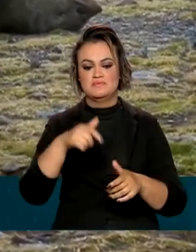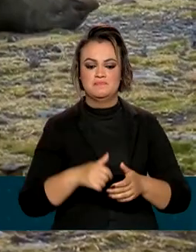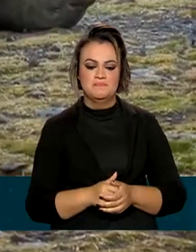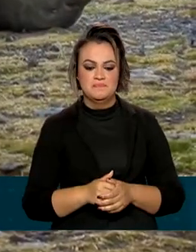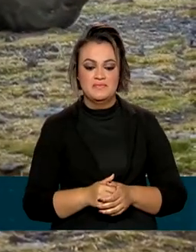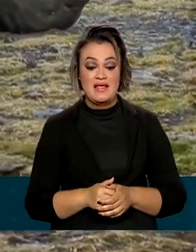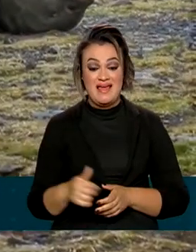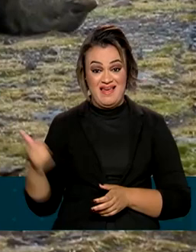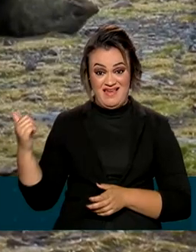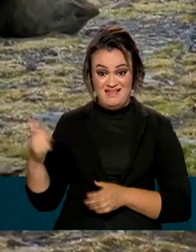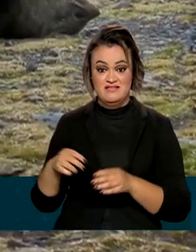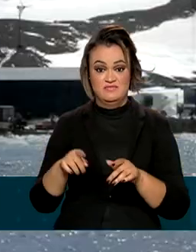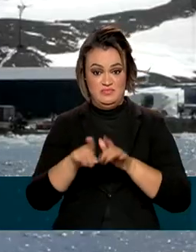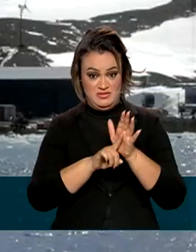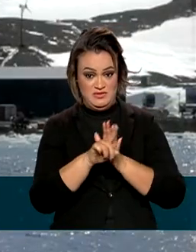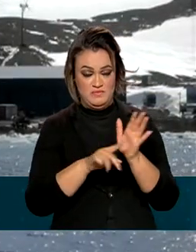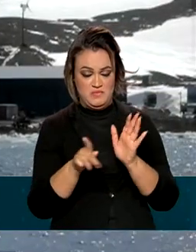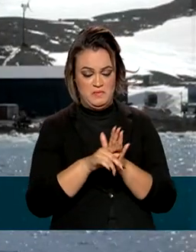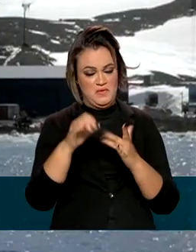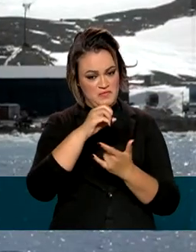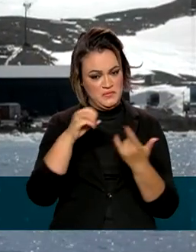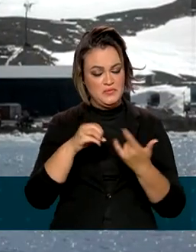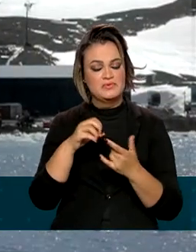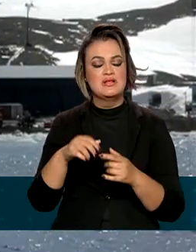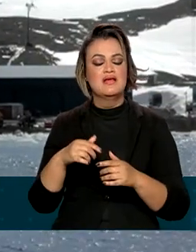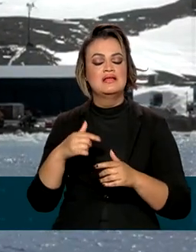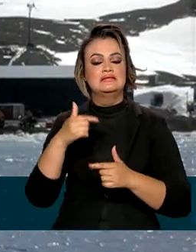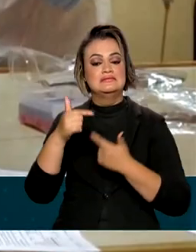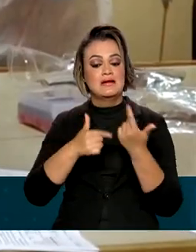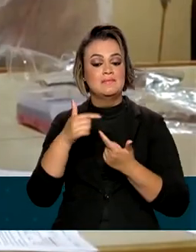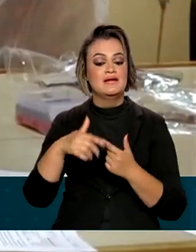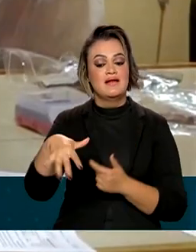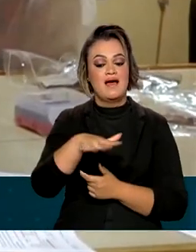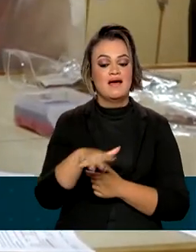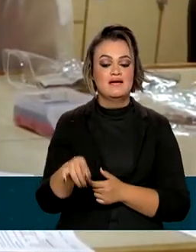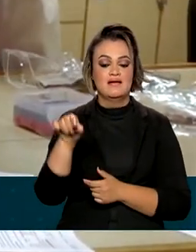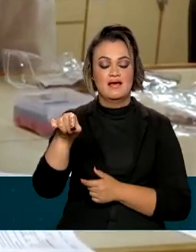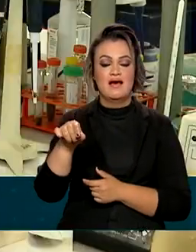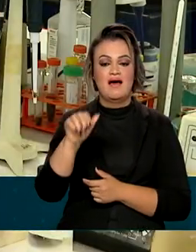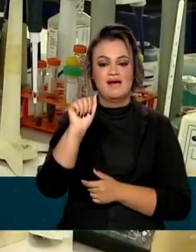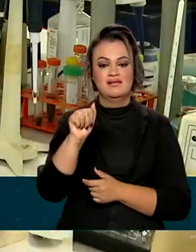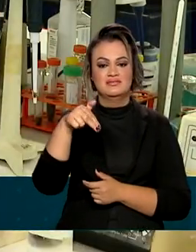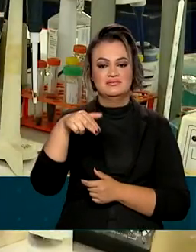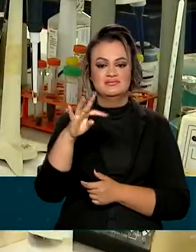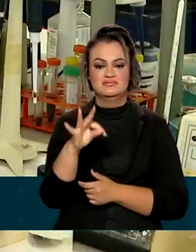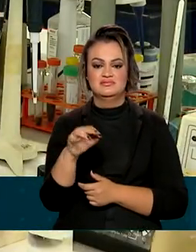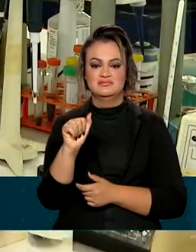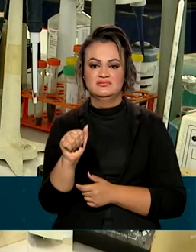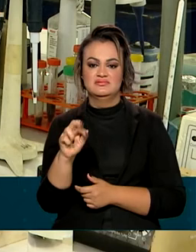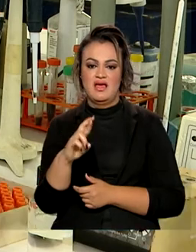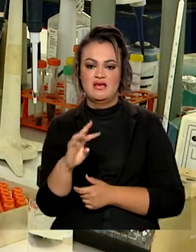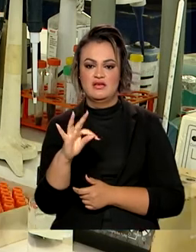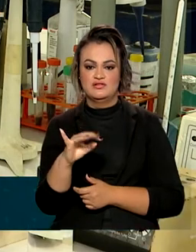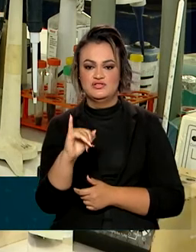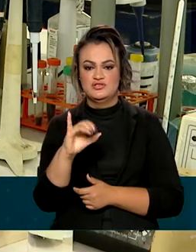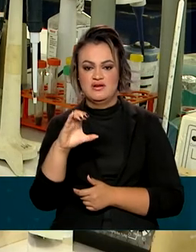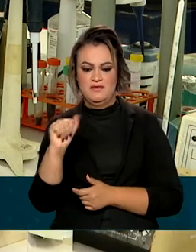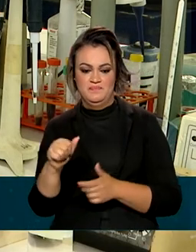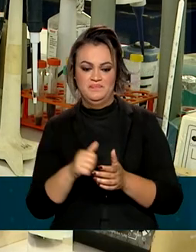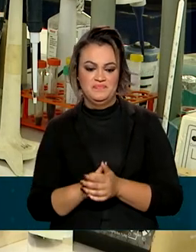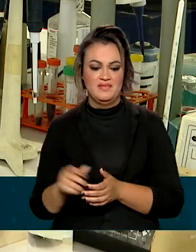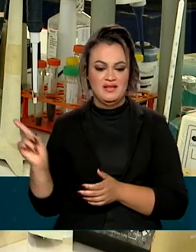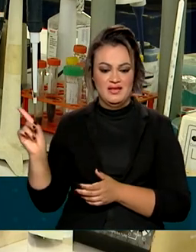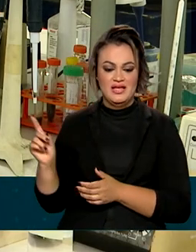Os pesquisadores da Fiocruz também trabalham na Estação Comandante Ferraz, na Antártica. Os pesquisadores do Brasil,